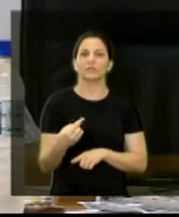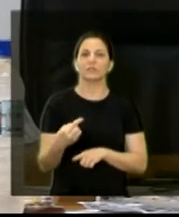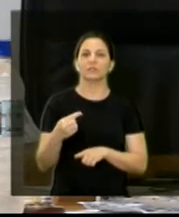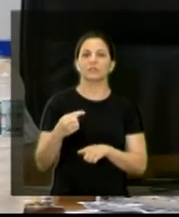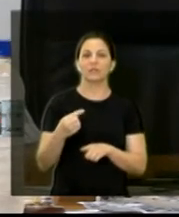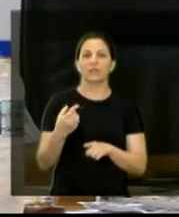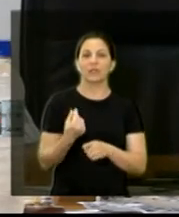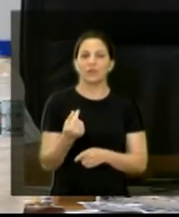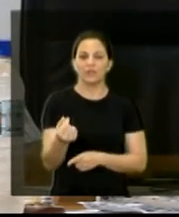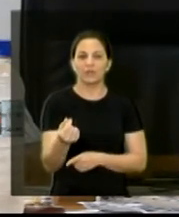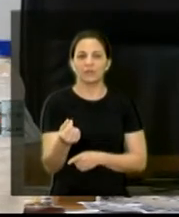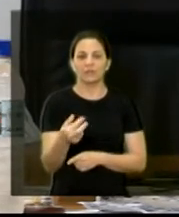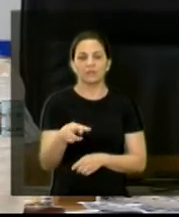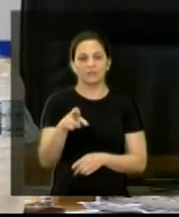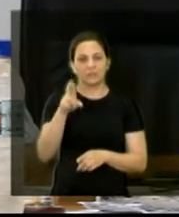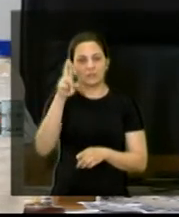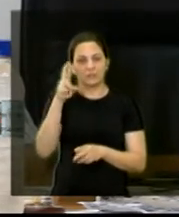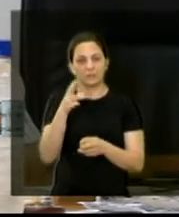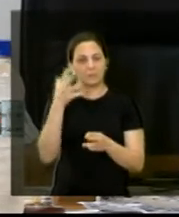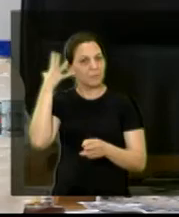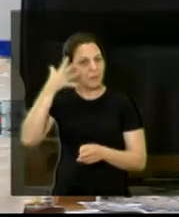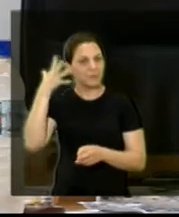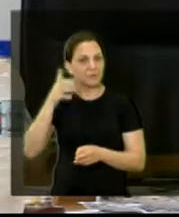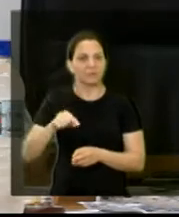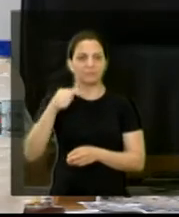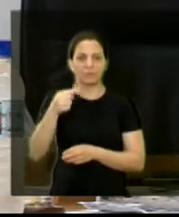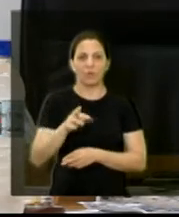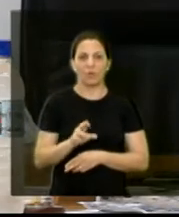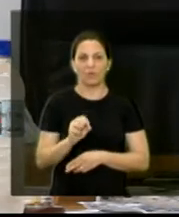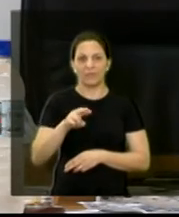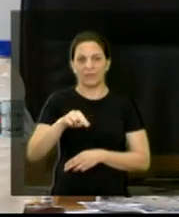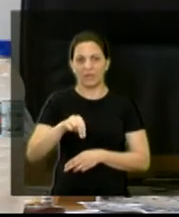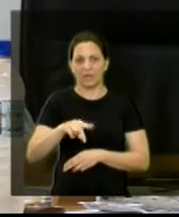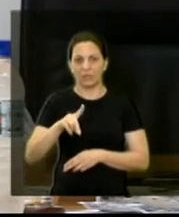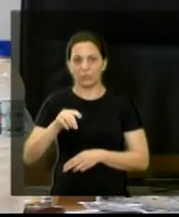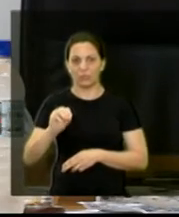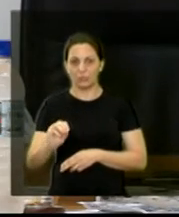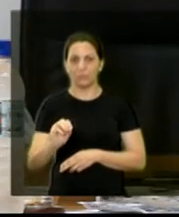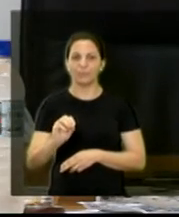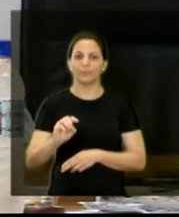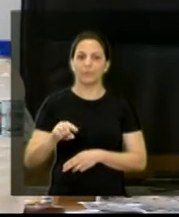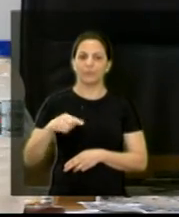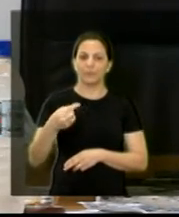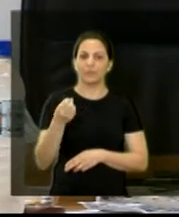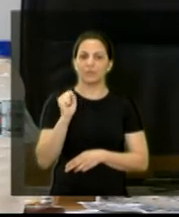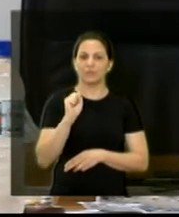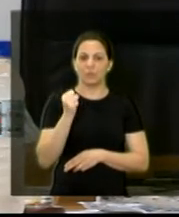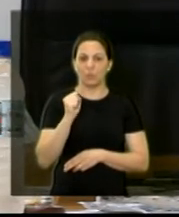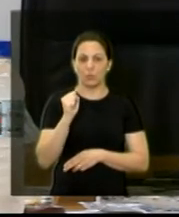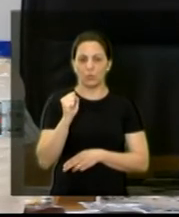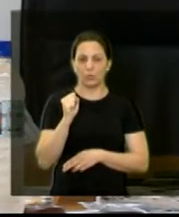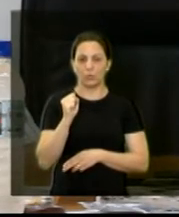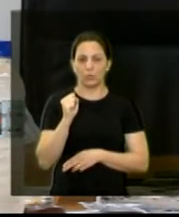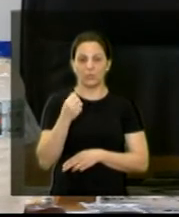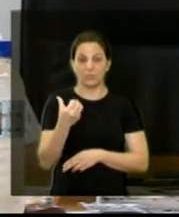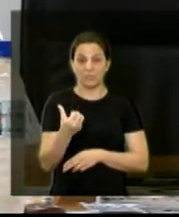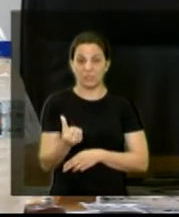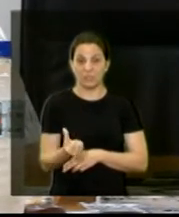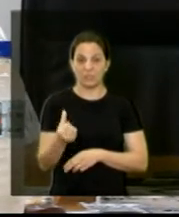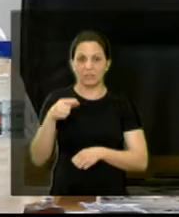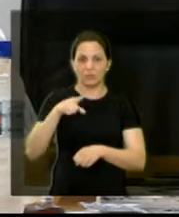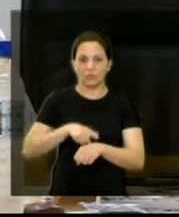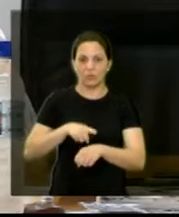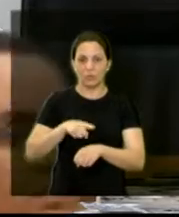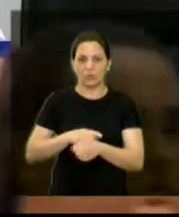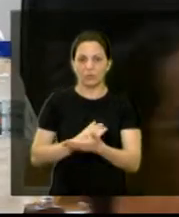Paulo também. E à noite, a gente vai ter mais uma sequência, depois das 18 horas. Amanhã,